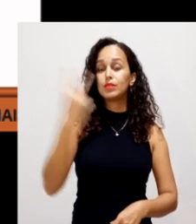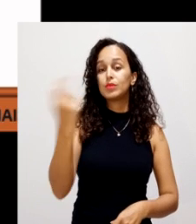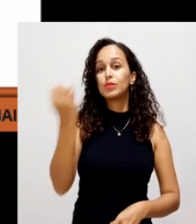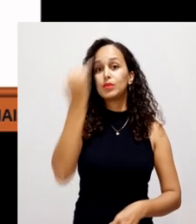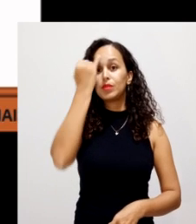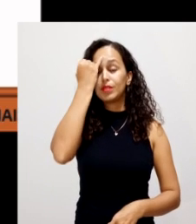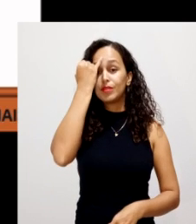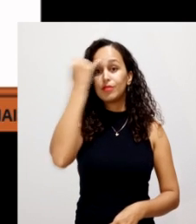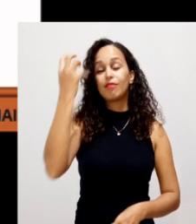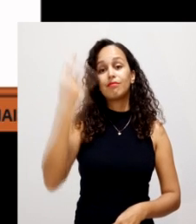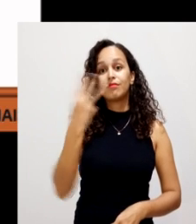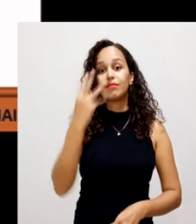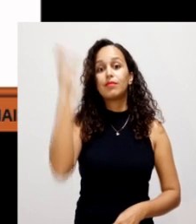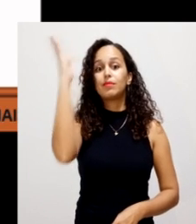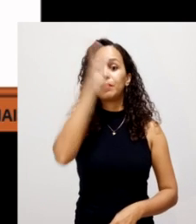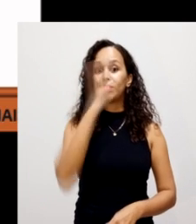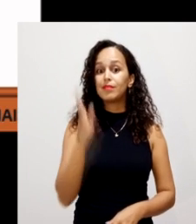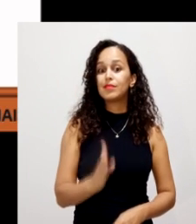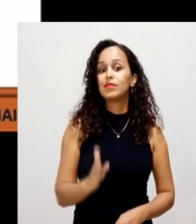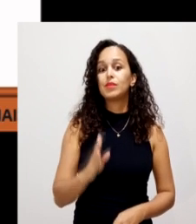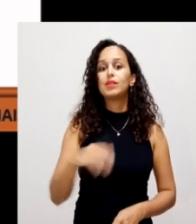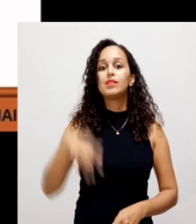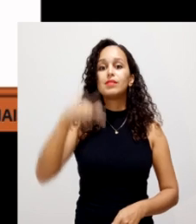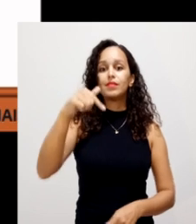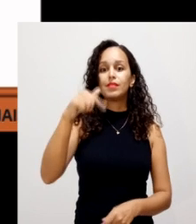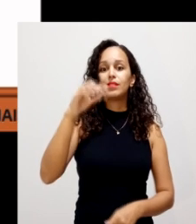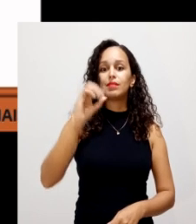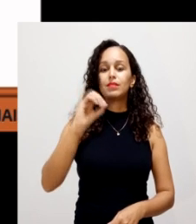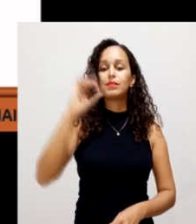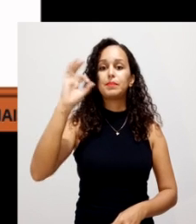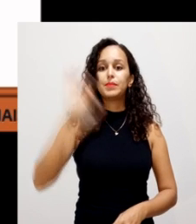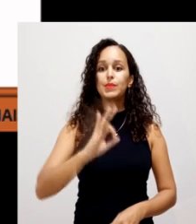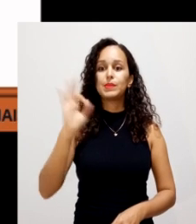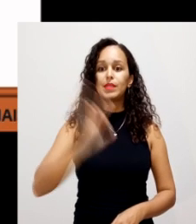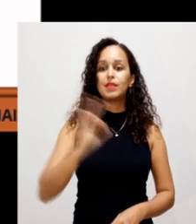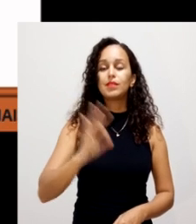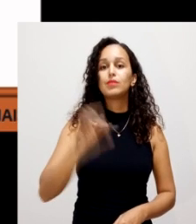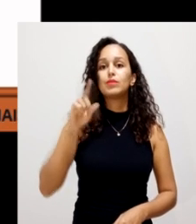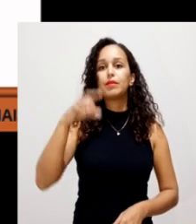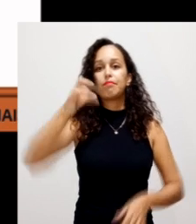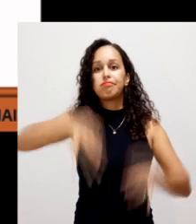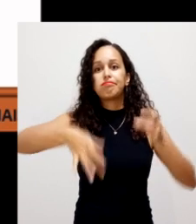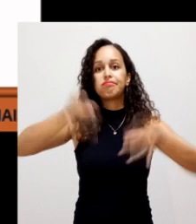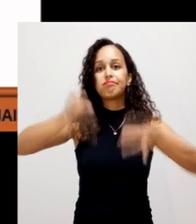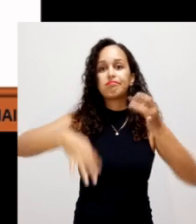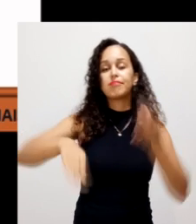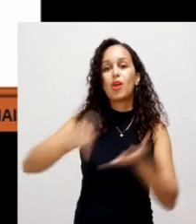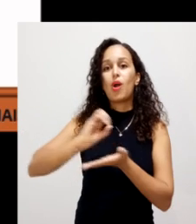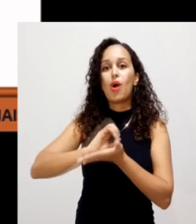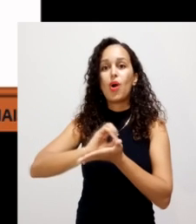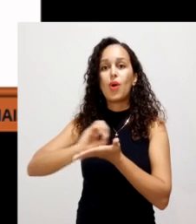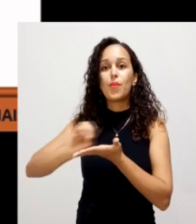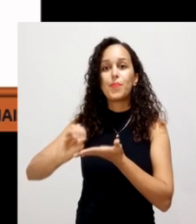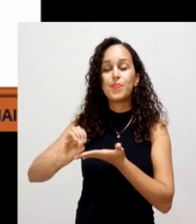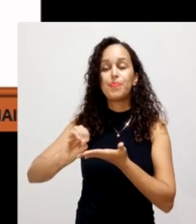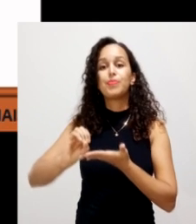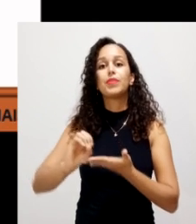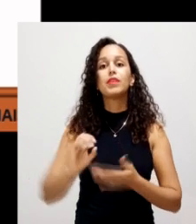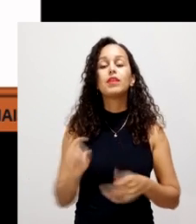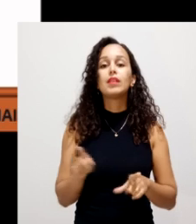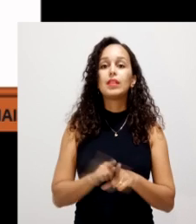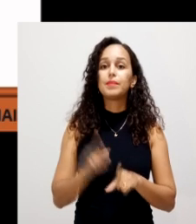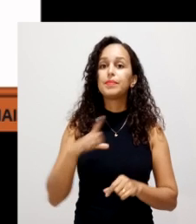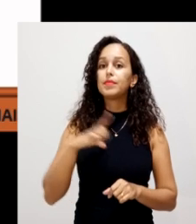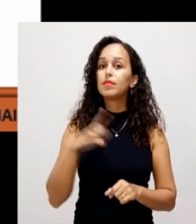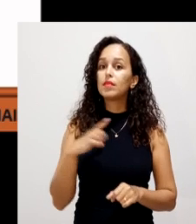60% são resíduos orgânicos. Quando a gente vai para as atividades agrícolas, também nós produzimos uma